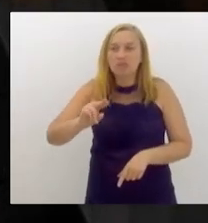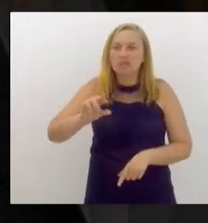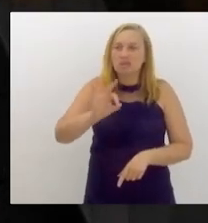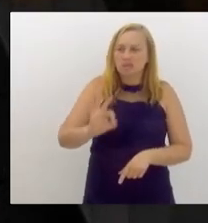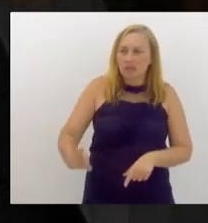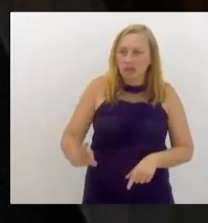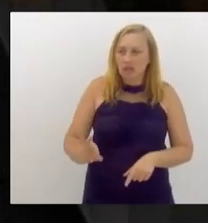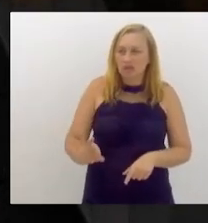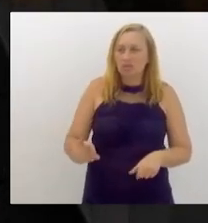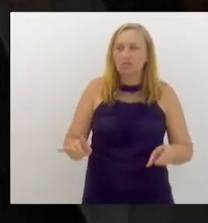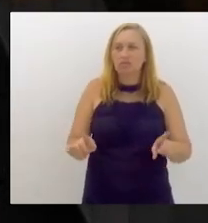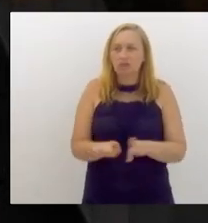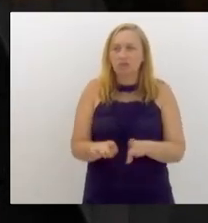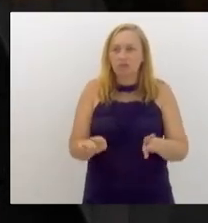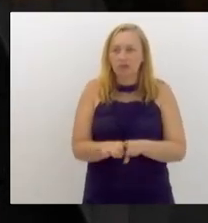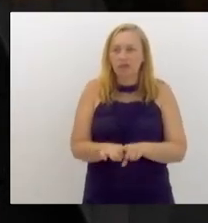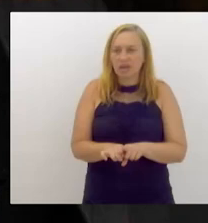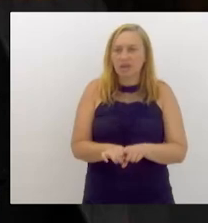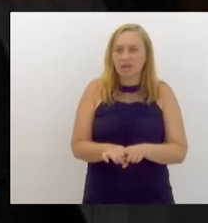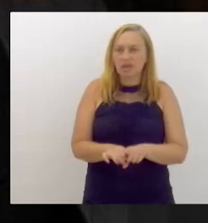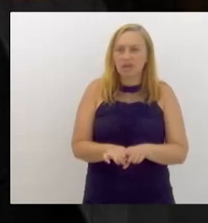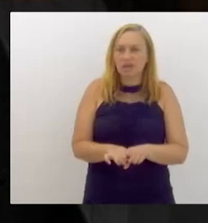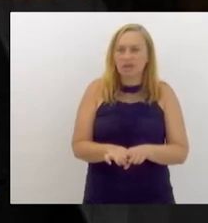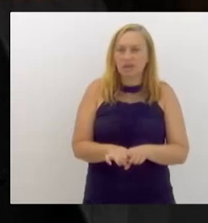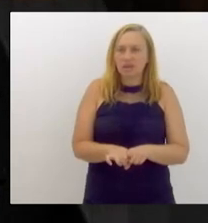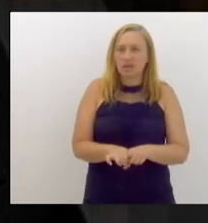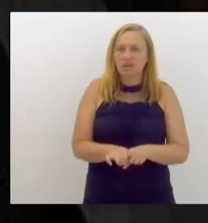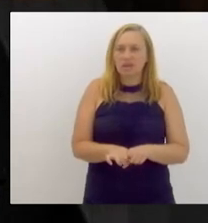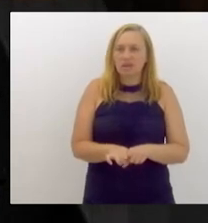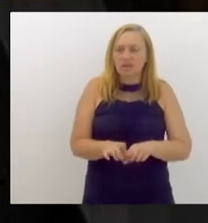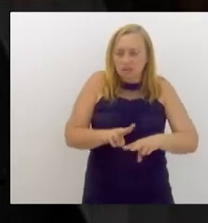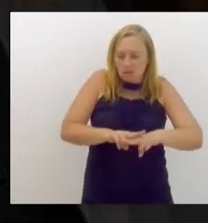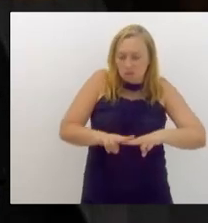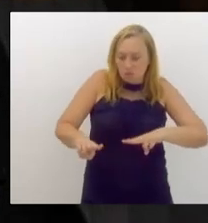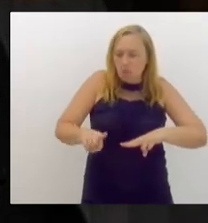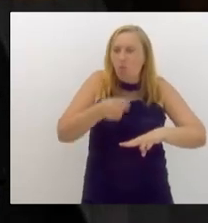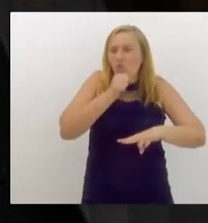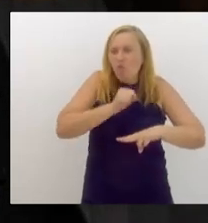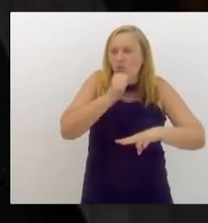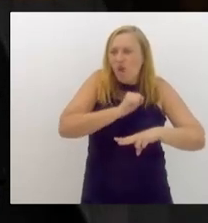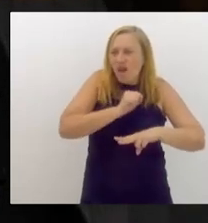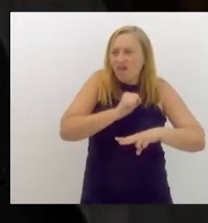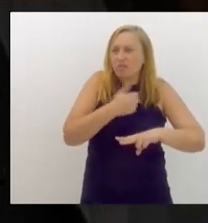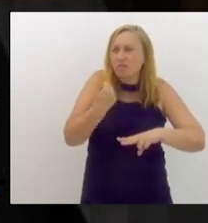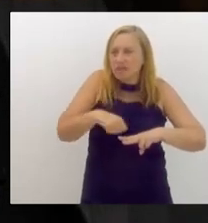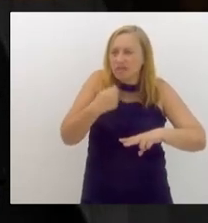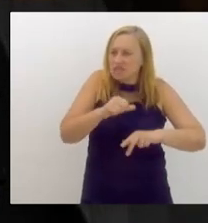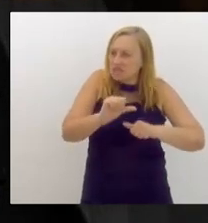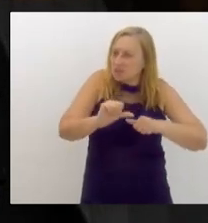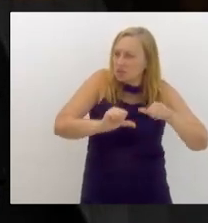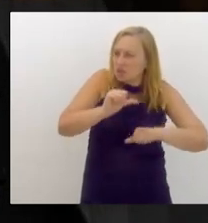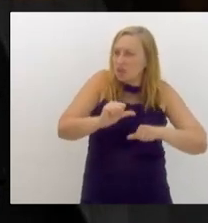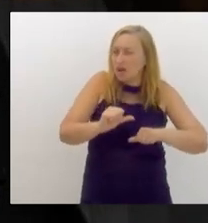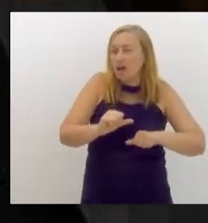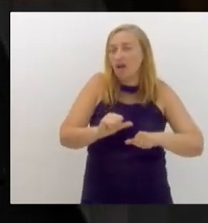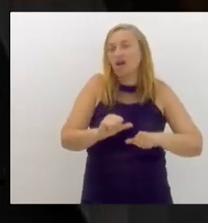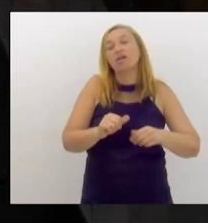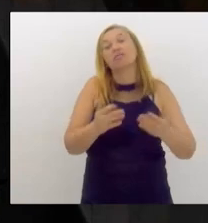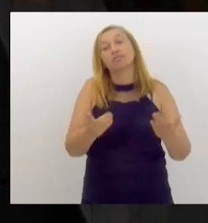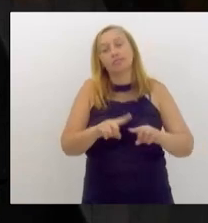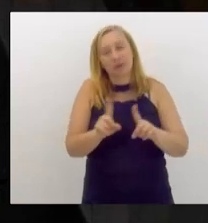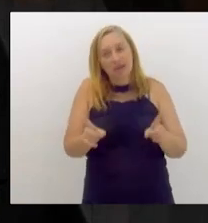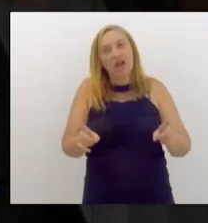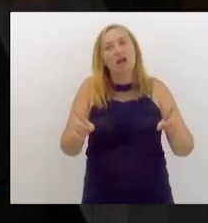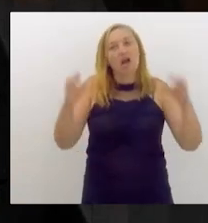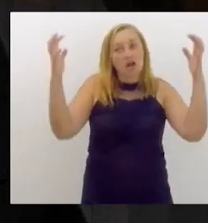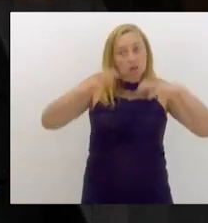outro percentual de trilhos também tem que ser trocados por novos. Enfim, há muito que se fazer, mas a chuva também